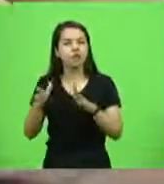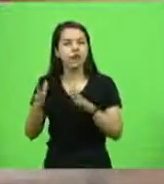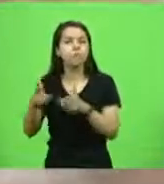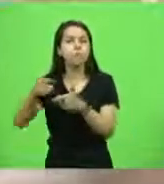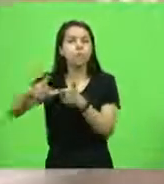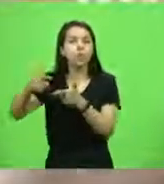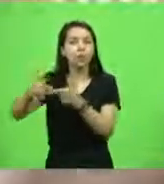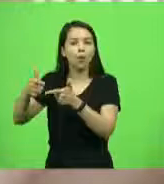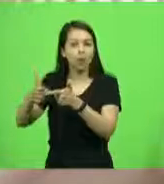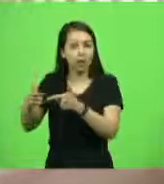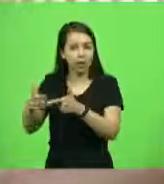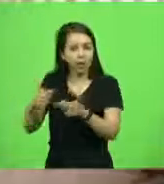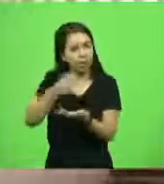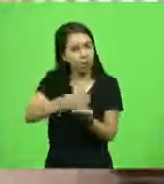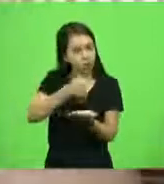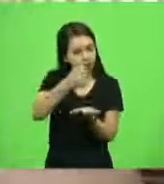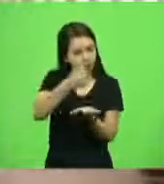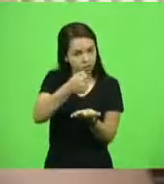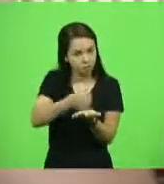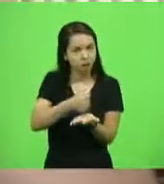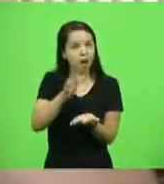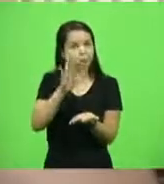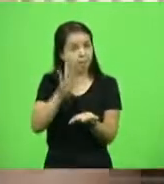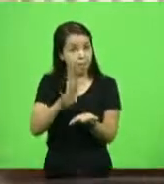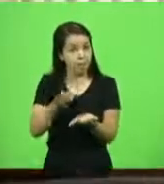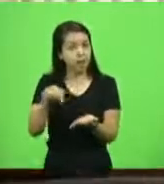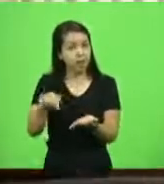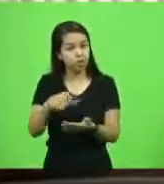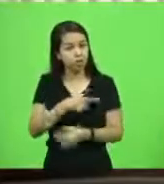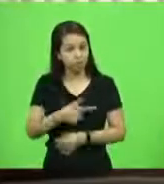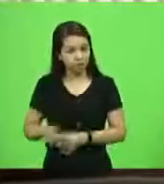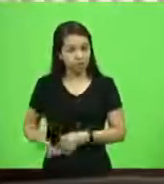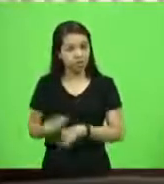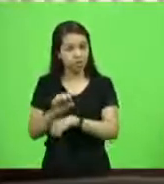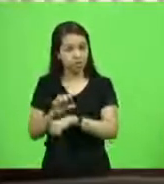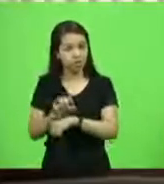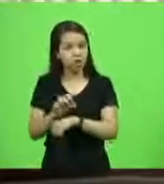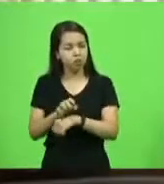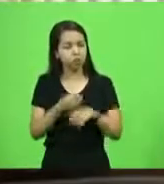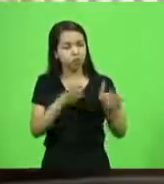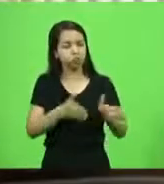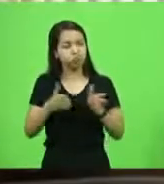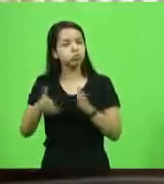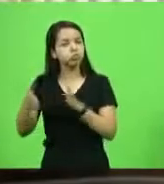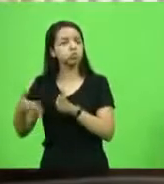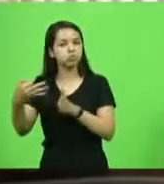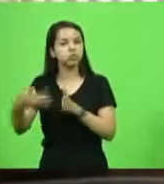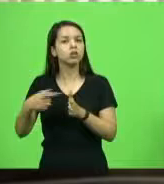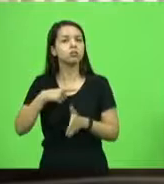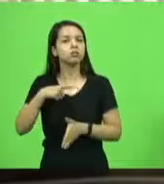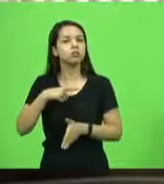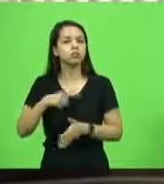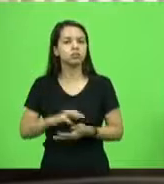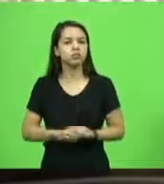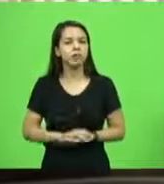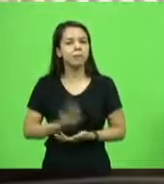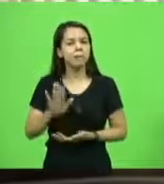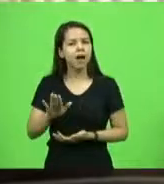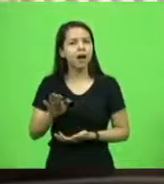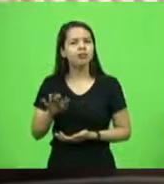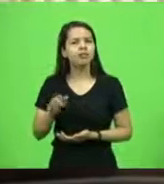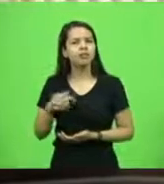problemas contratuais, mas que o Estado está em dia. E ele me coloca uma coisa nessa fala, o secretário da Saúde dizendo o seguinte,